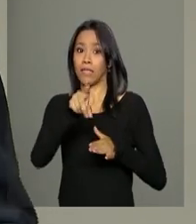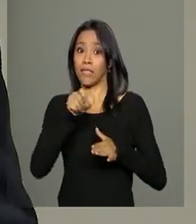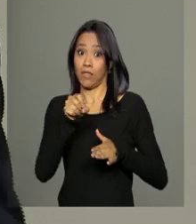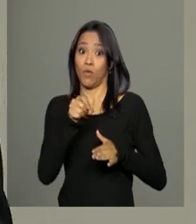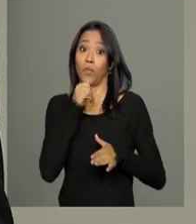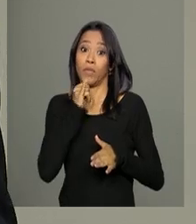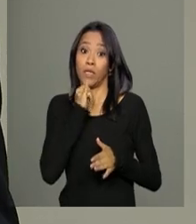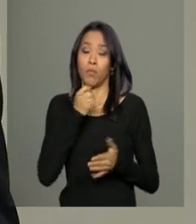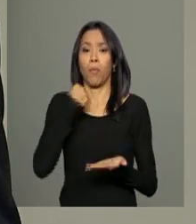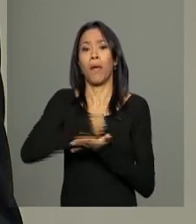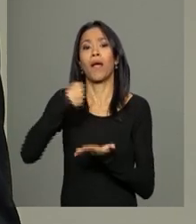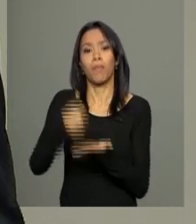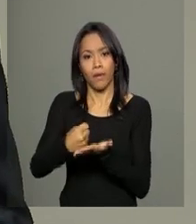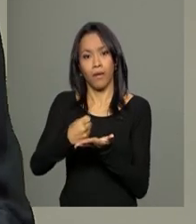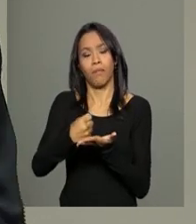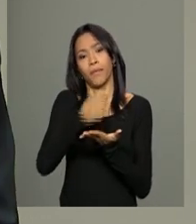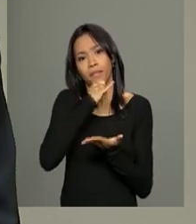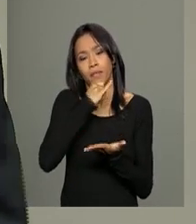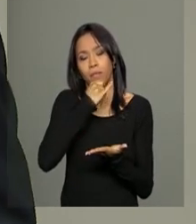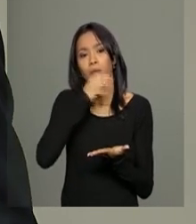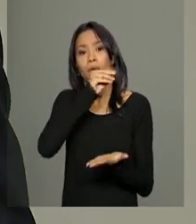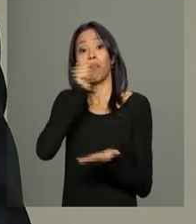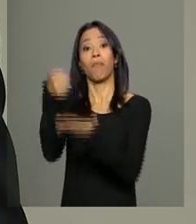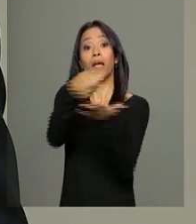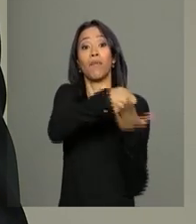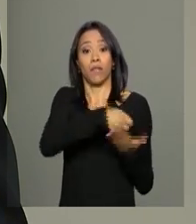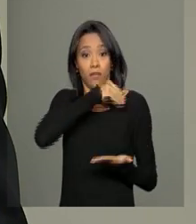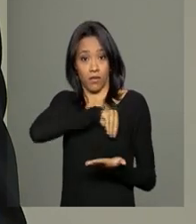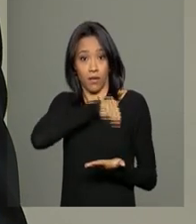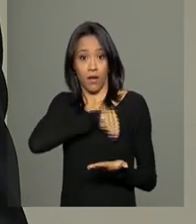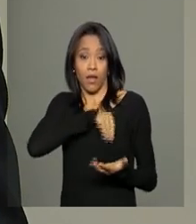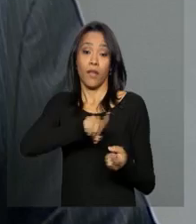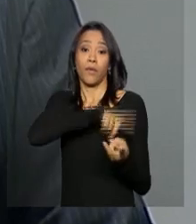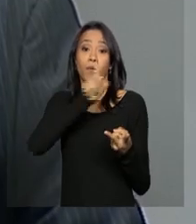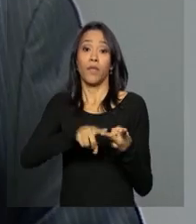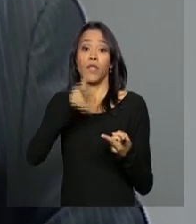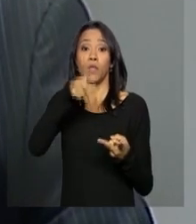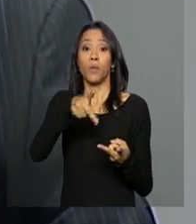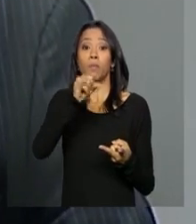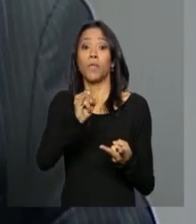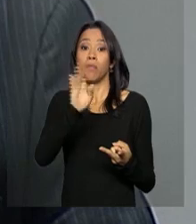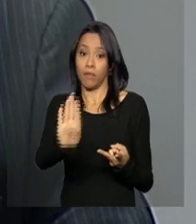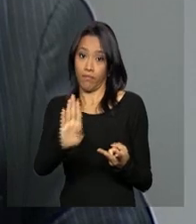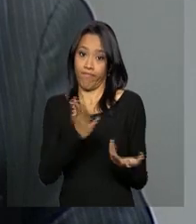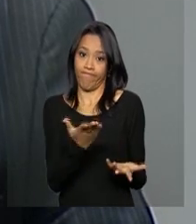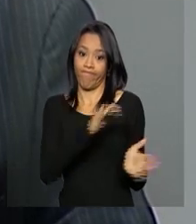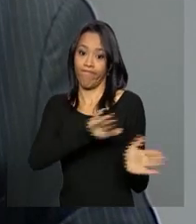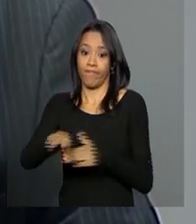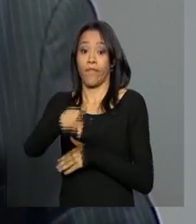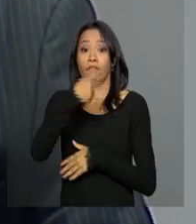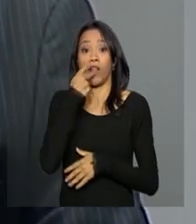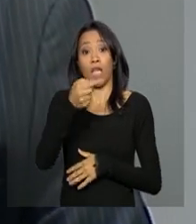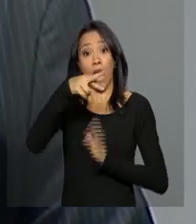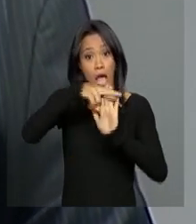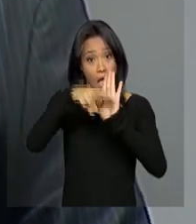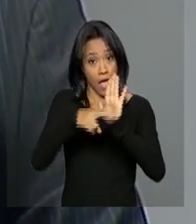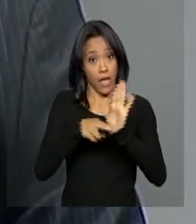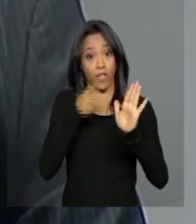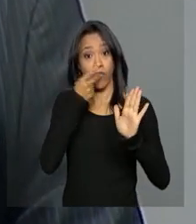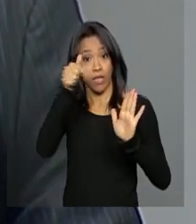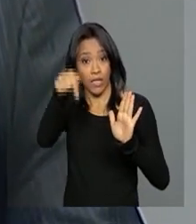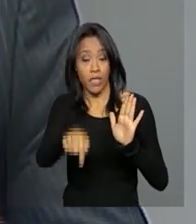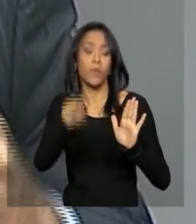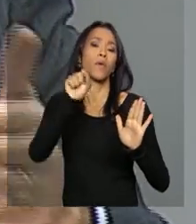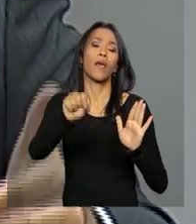primária, como folha de pagamento, por exemplo, em relação ao PIB, o produto interno bruto. A regra que nós estamos propondo aqui é que se diga